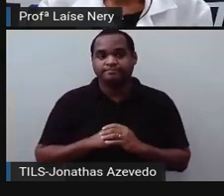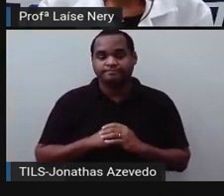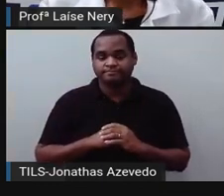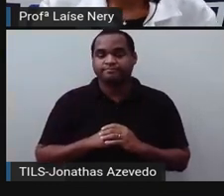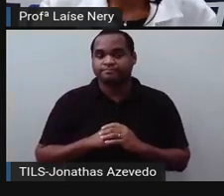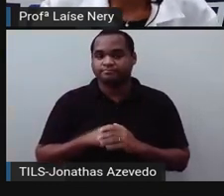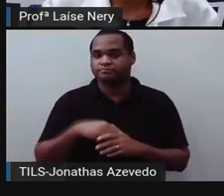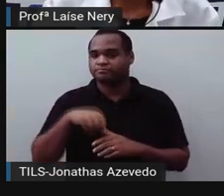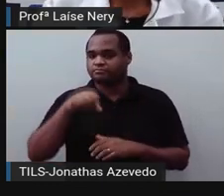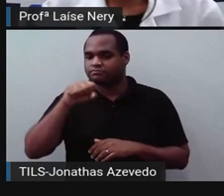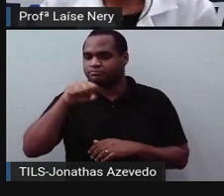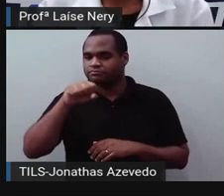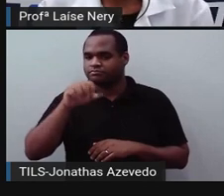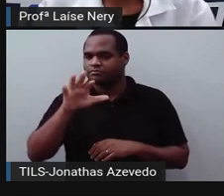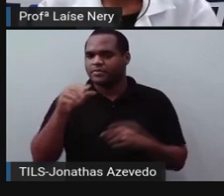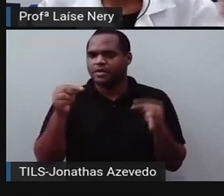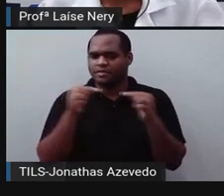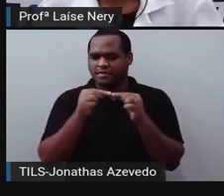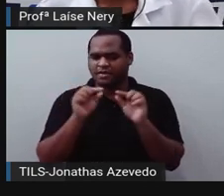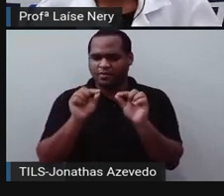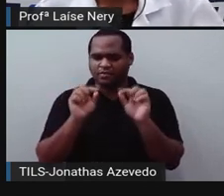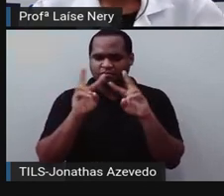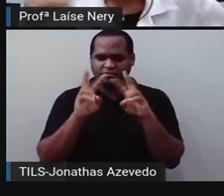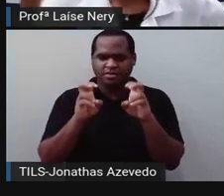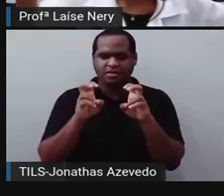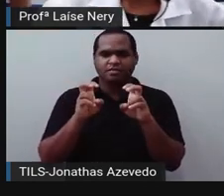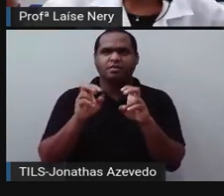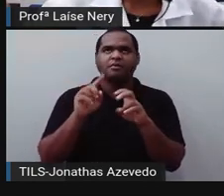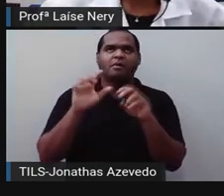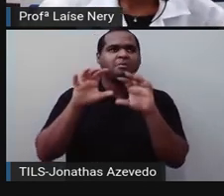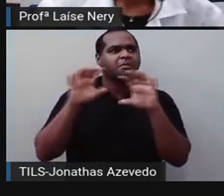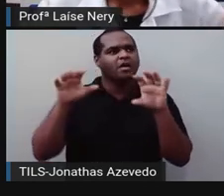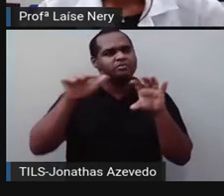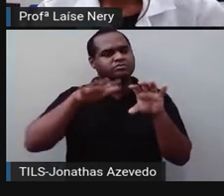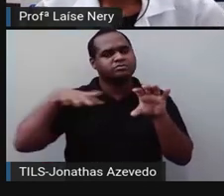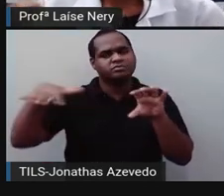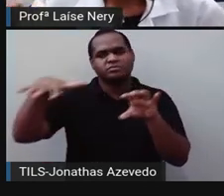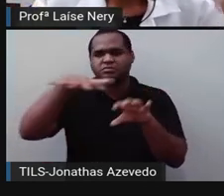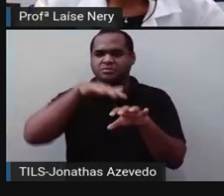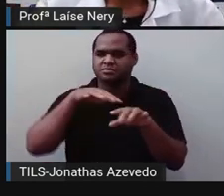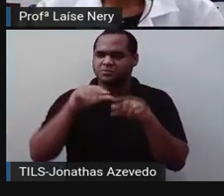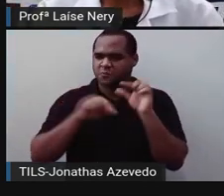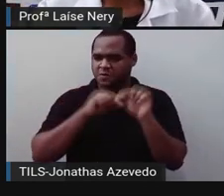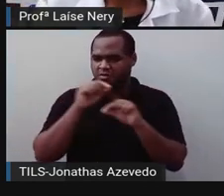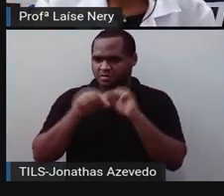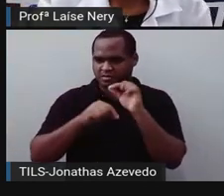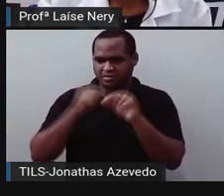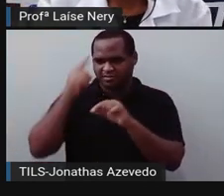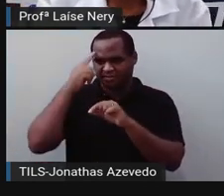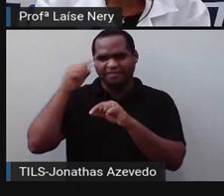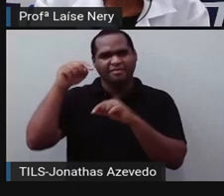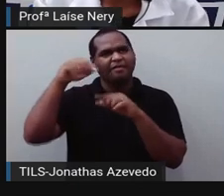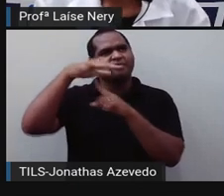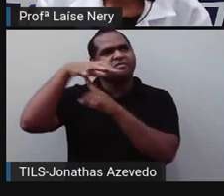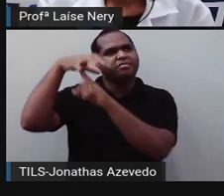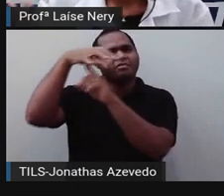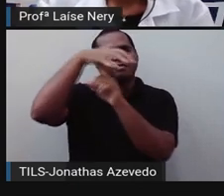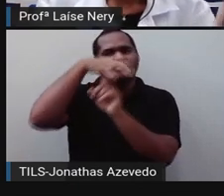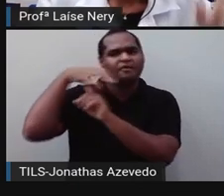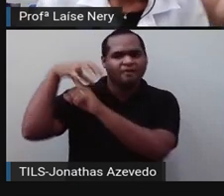Sim, será que tem a ver com o espaço, o universo? Vamos entrar numa nave espacial, Pró?